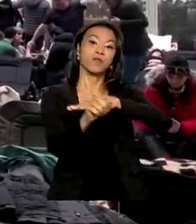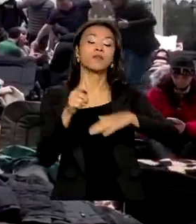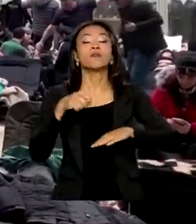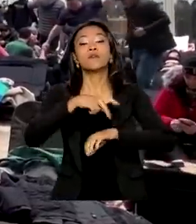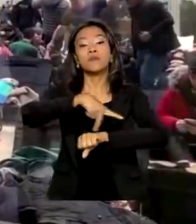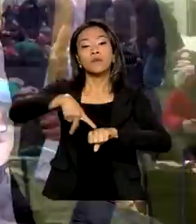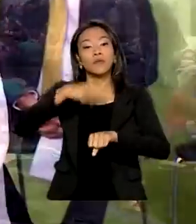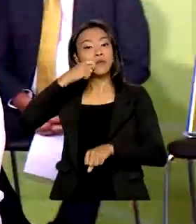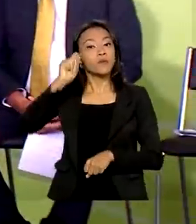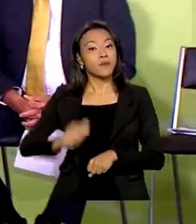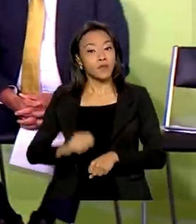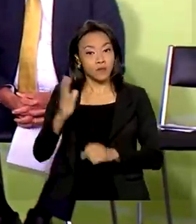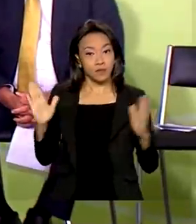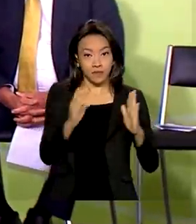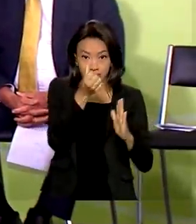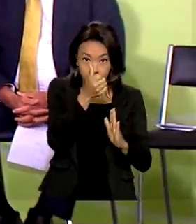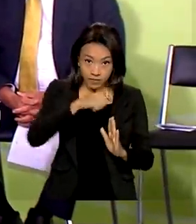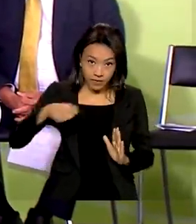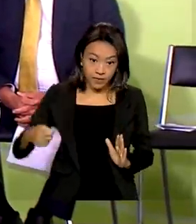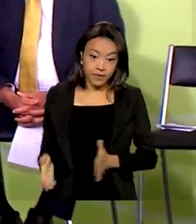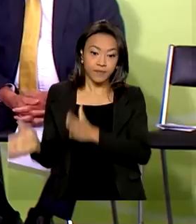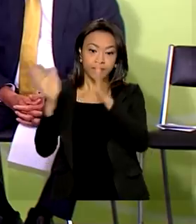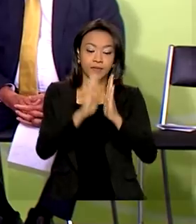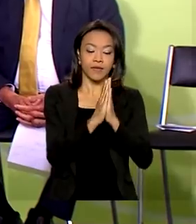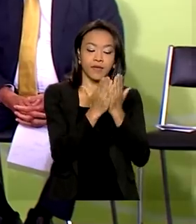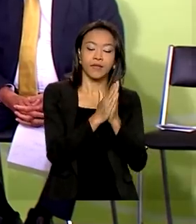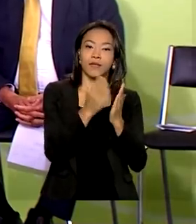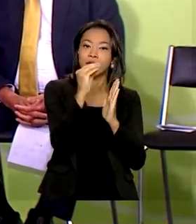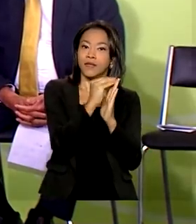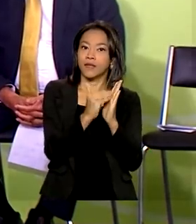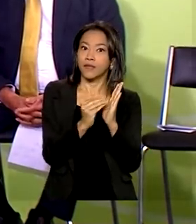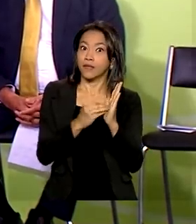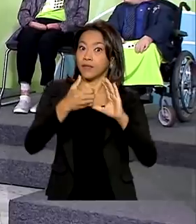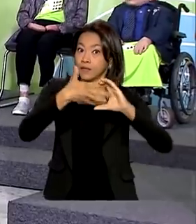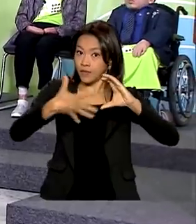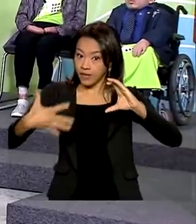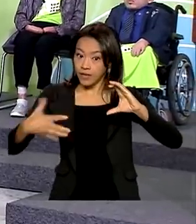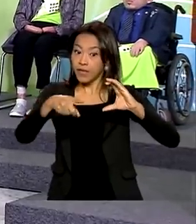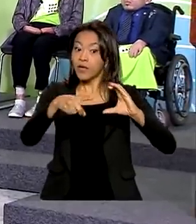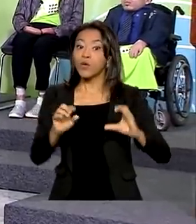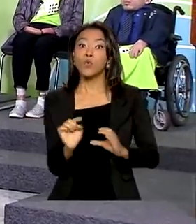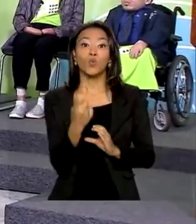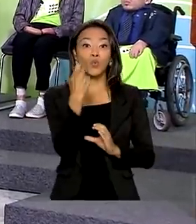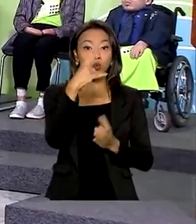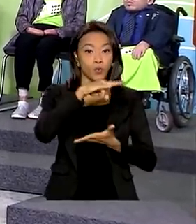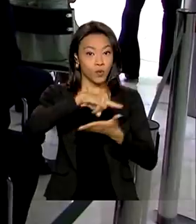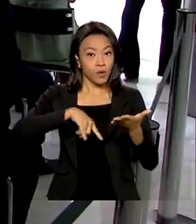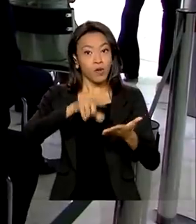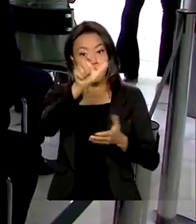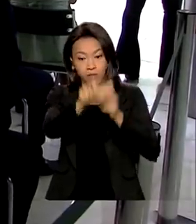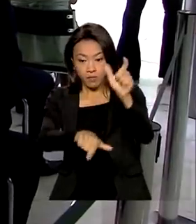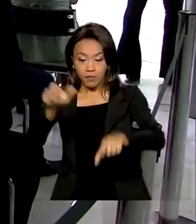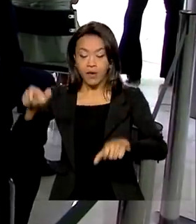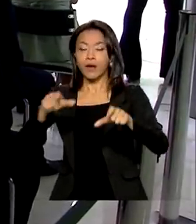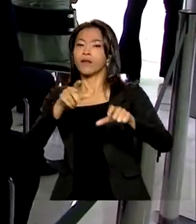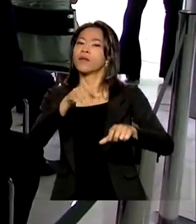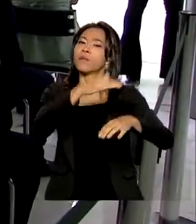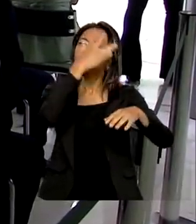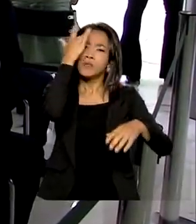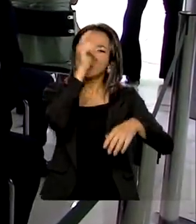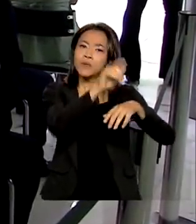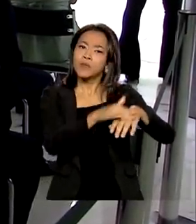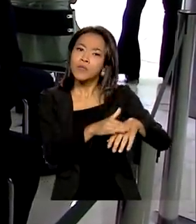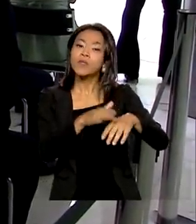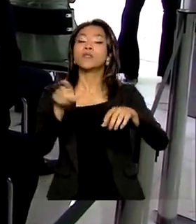meses. Caderneta do raro. Governo federal lança documento único para pacientes e familiares de pessoas